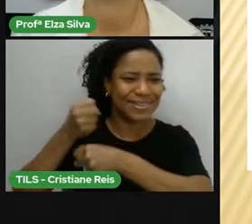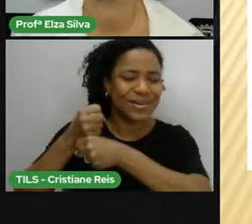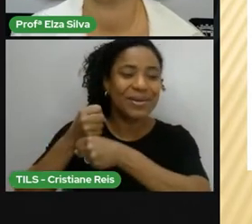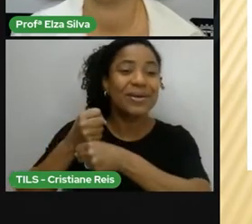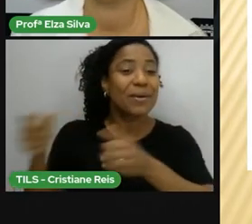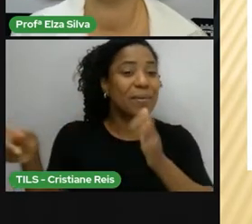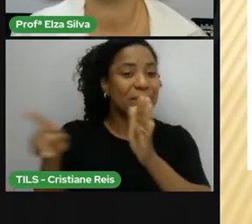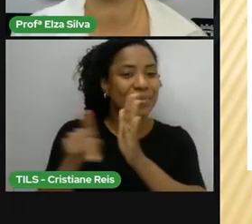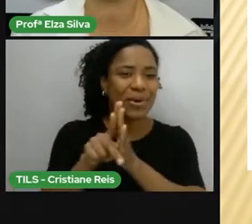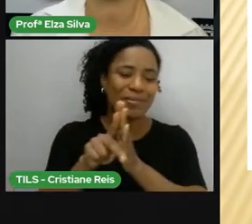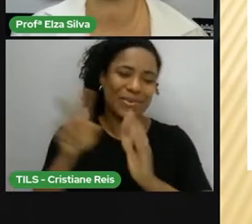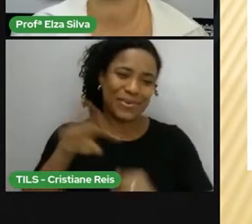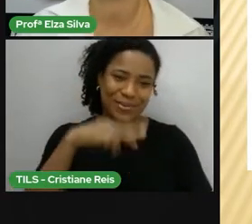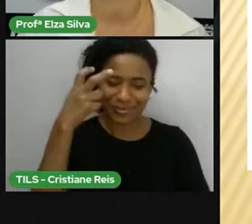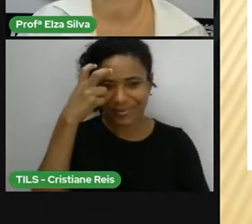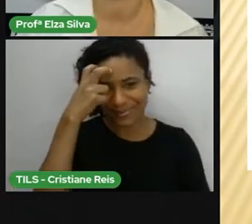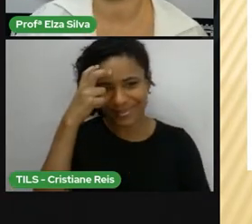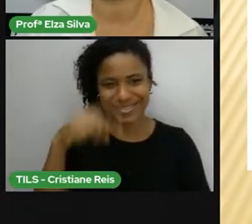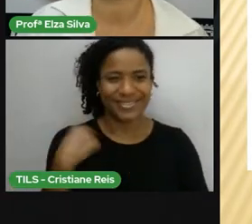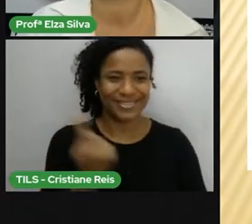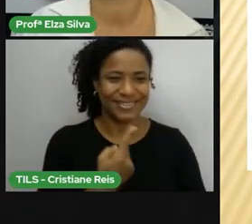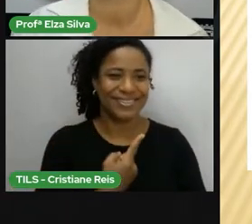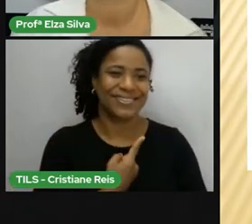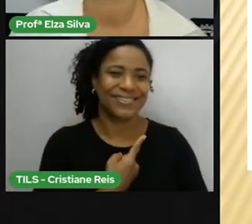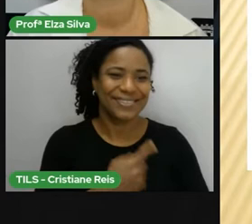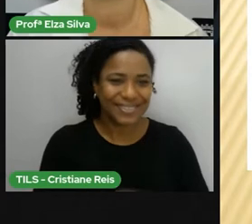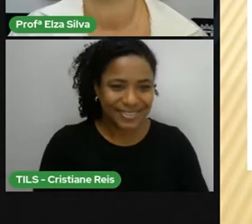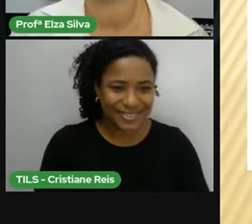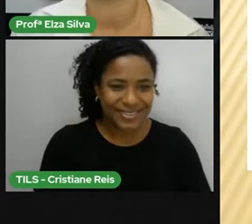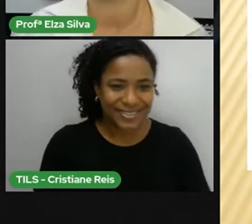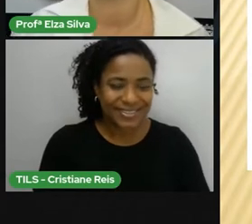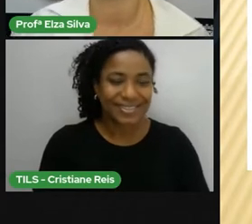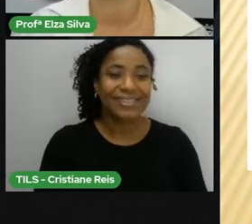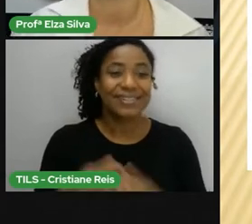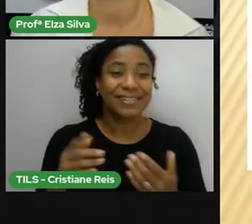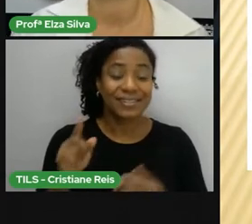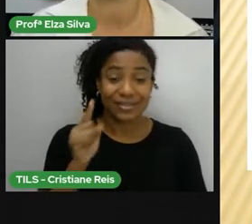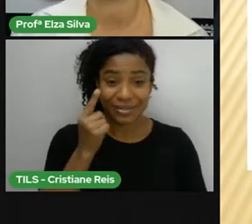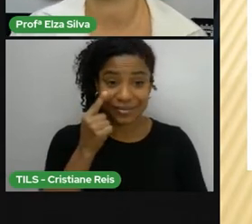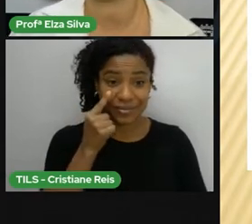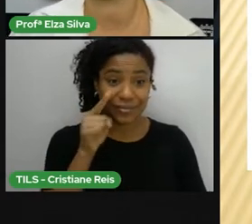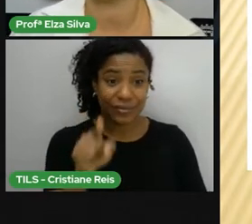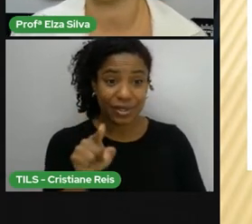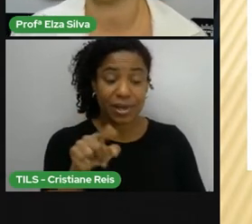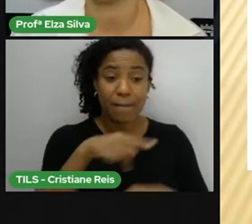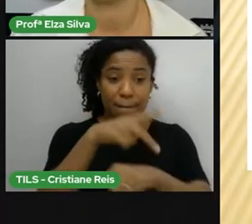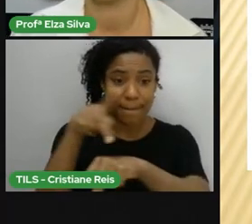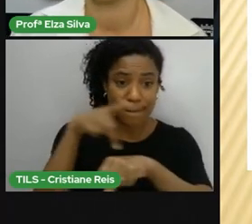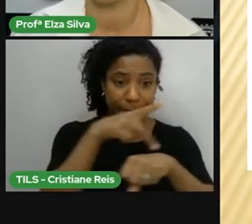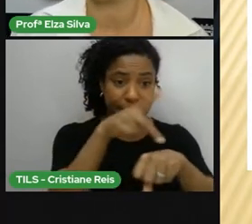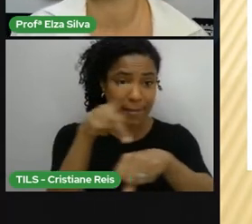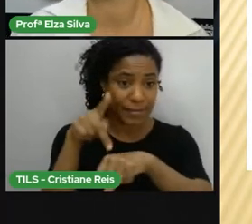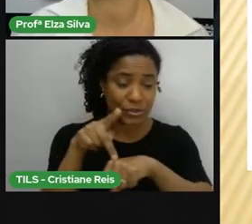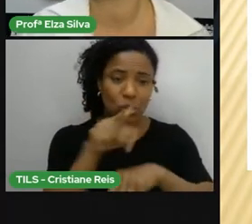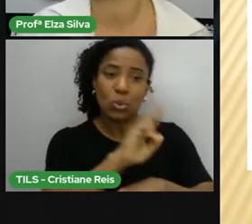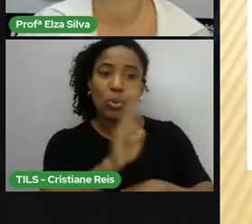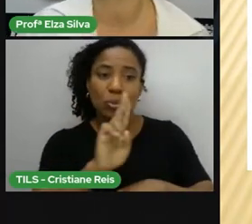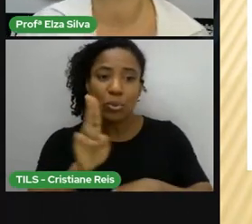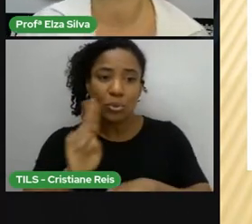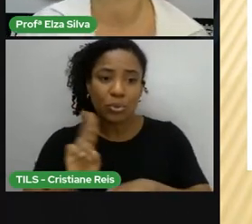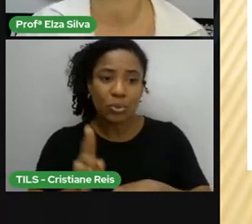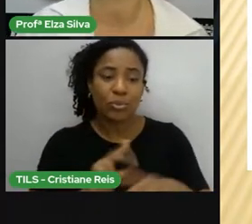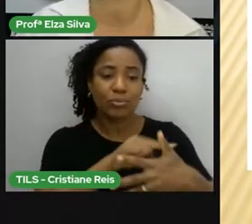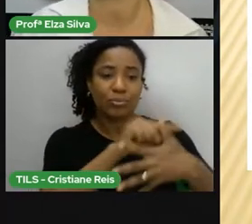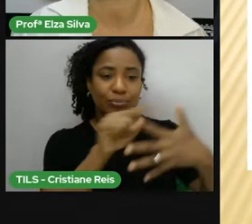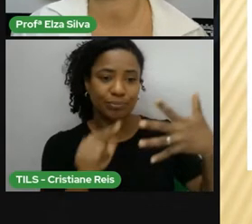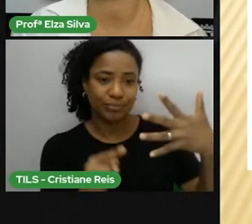Então vocês irão Adivinhar O nome De cinco países Aqui agora Nesse